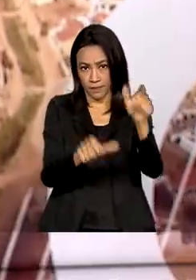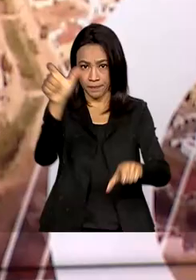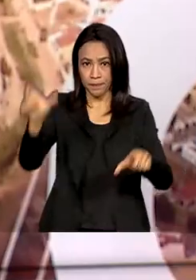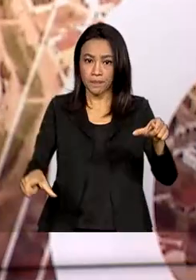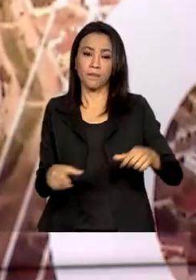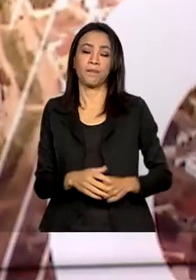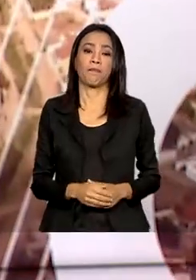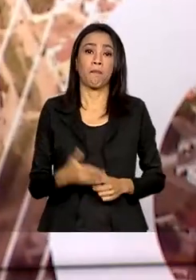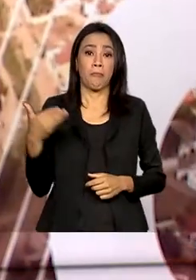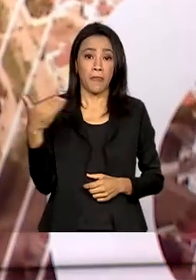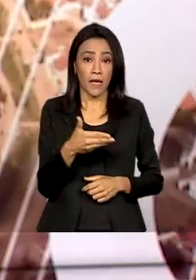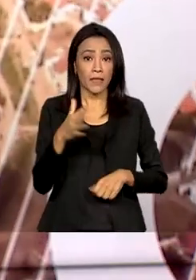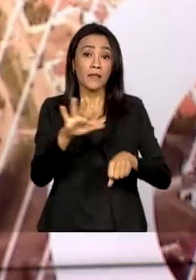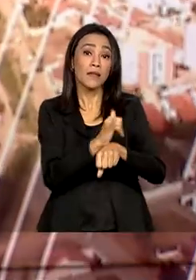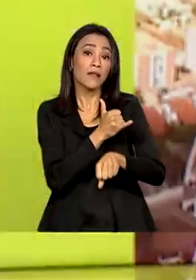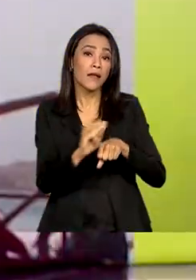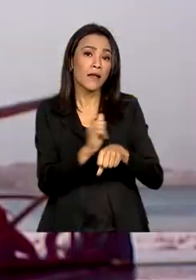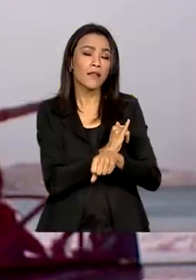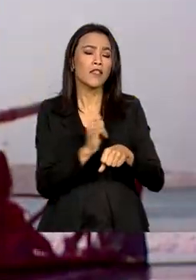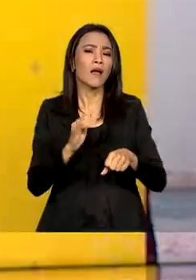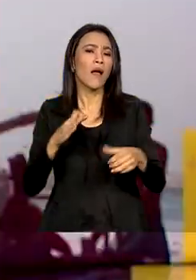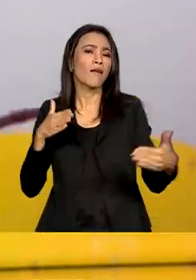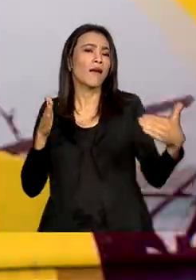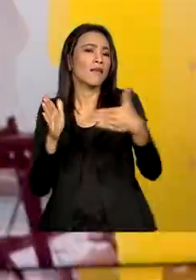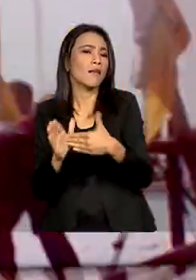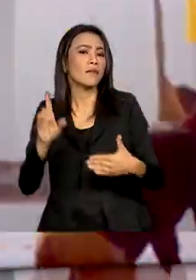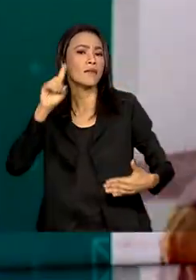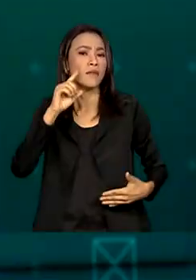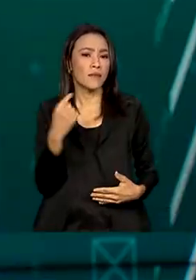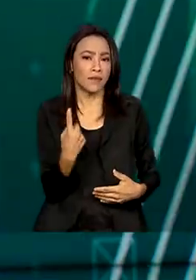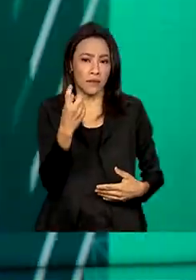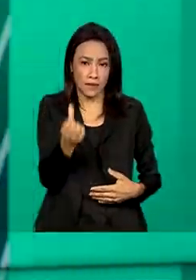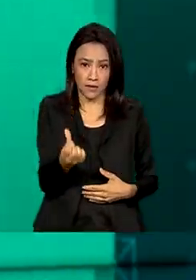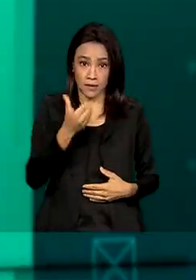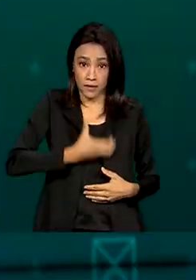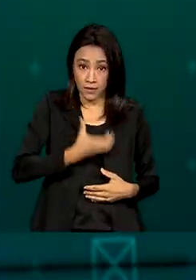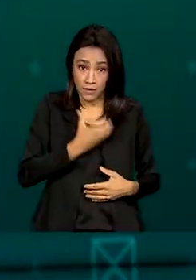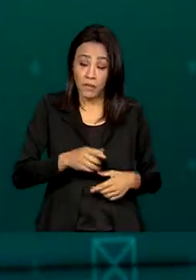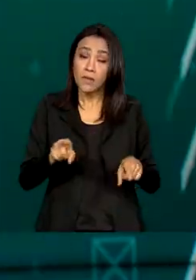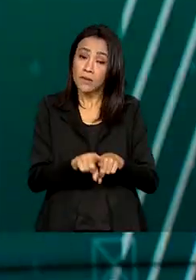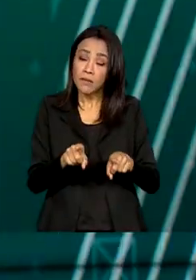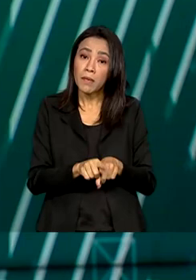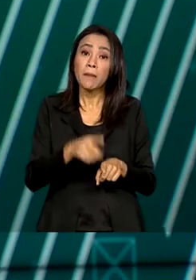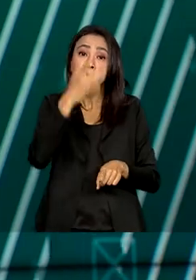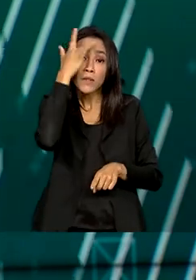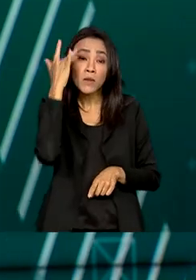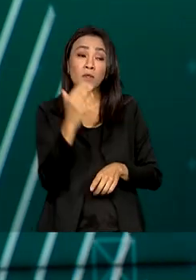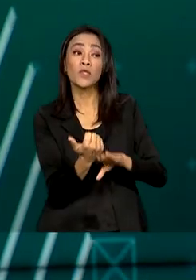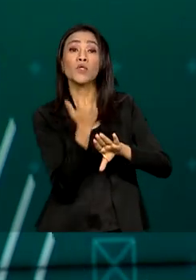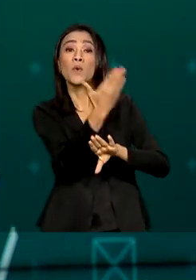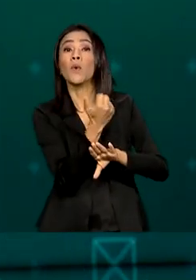Essa ação nas fronteiras vai até o dia 16 de dezembro e vale também para os estrangeiros que estiverem no Brasil.